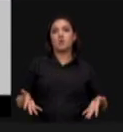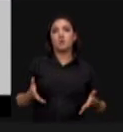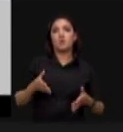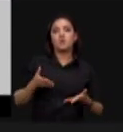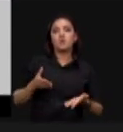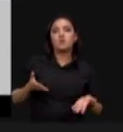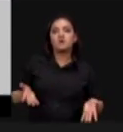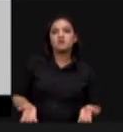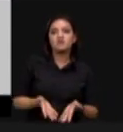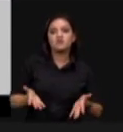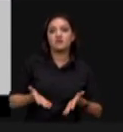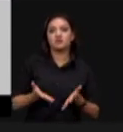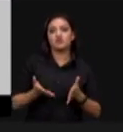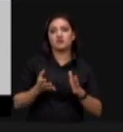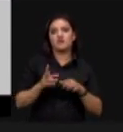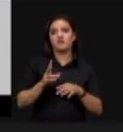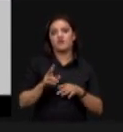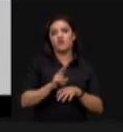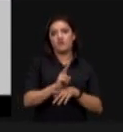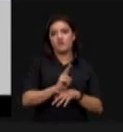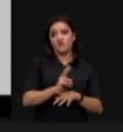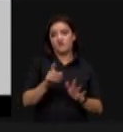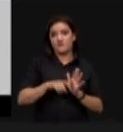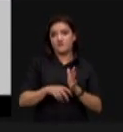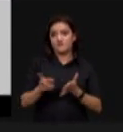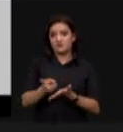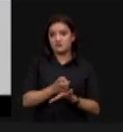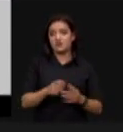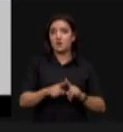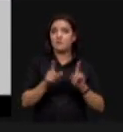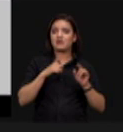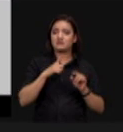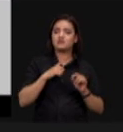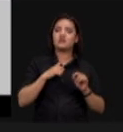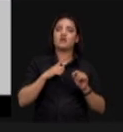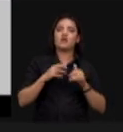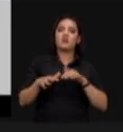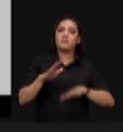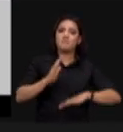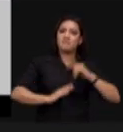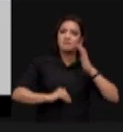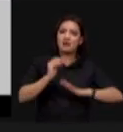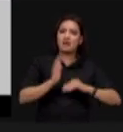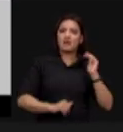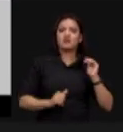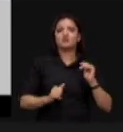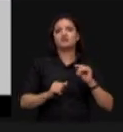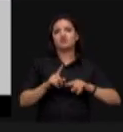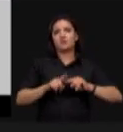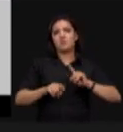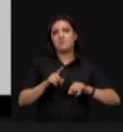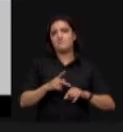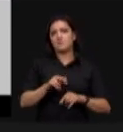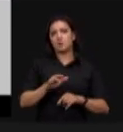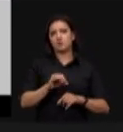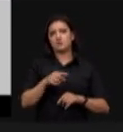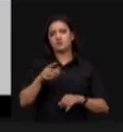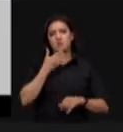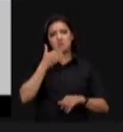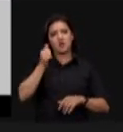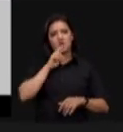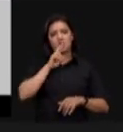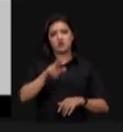mas tratam do estímulo a adoção de práticas e modos de produção de melhor resultado